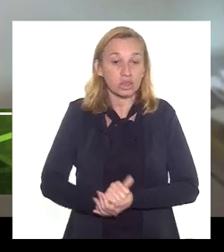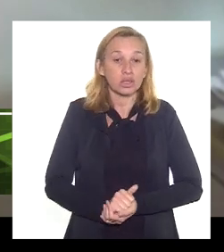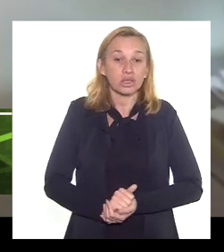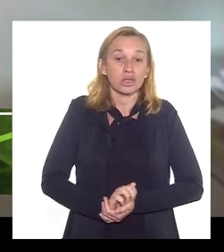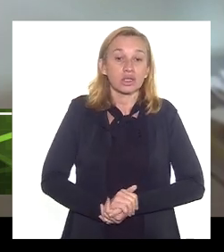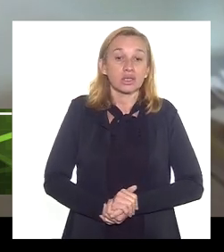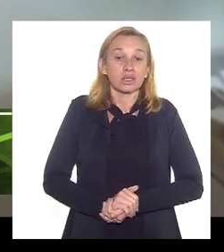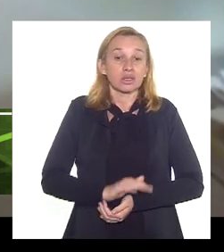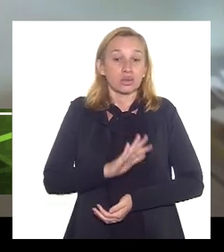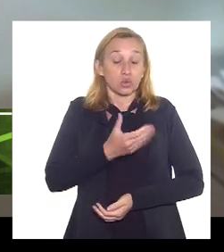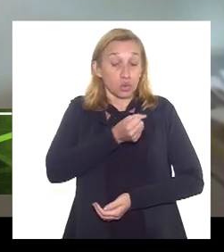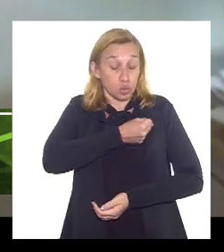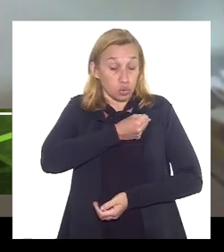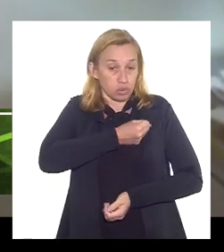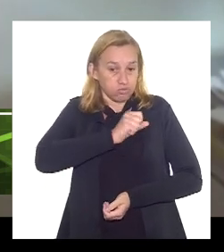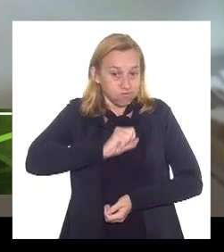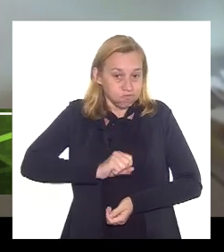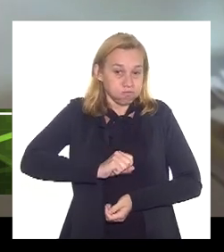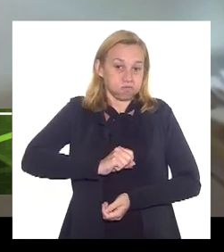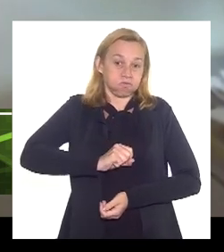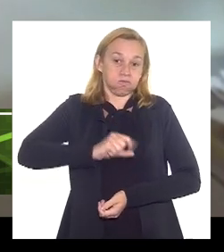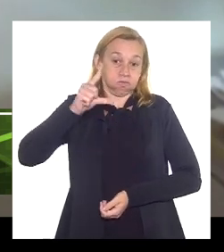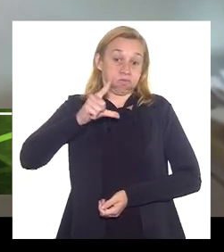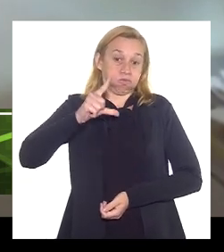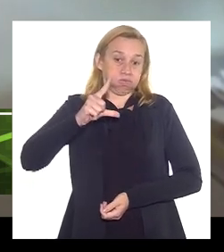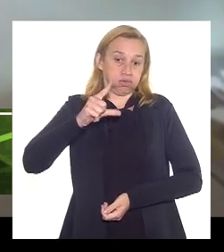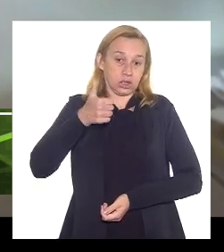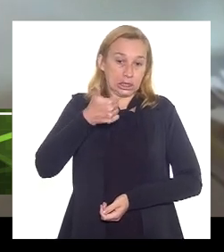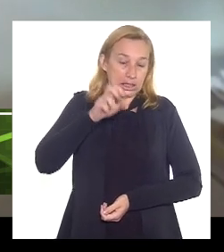um número muito alto 15%